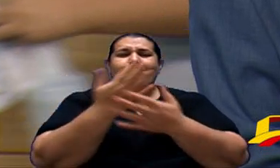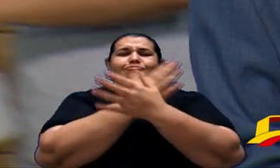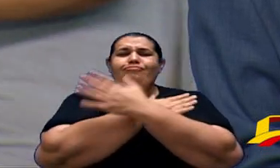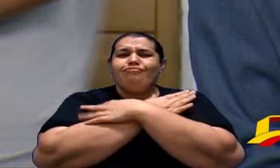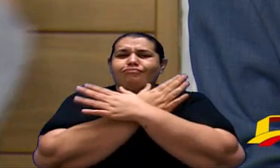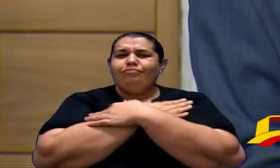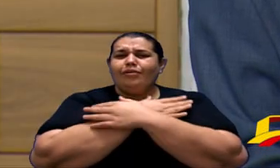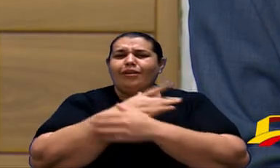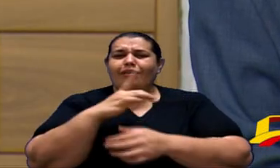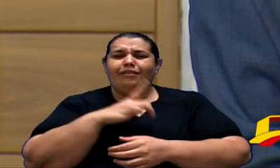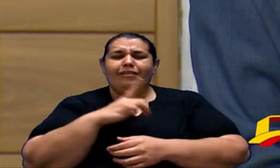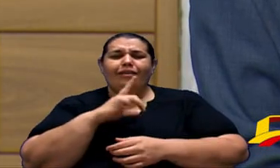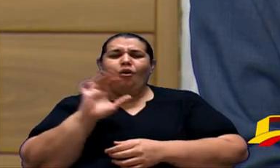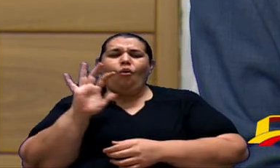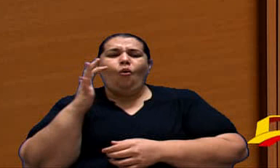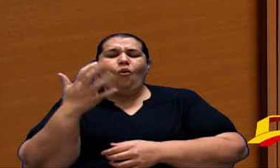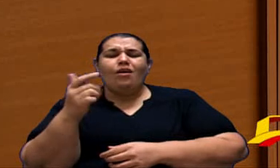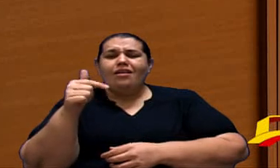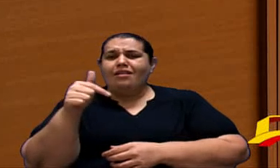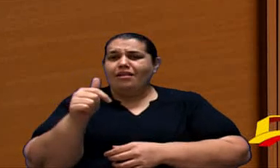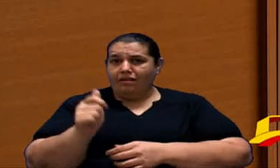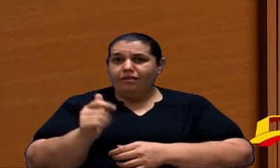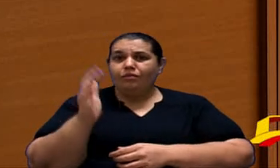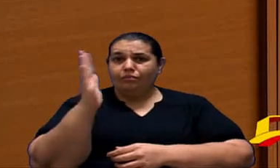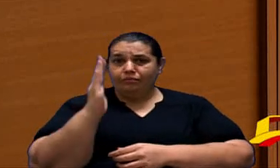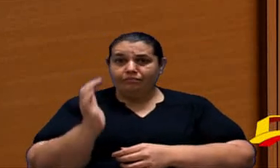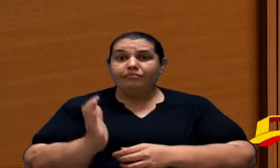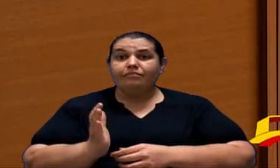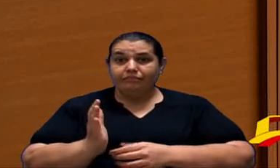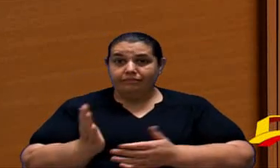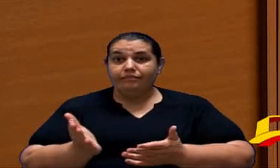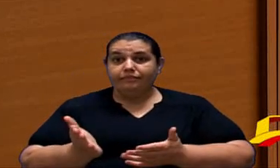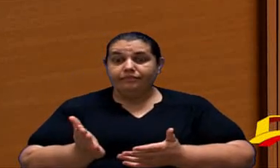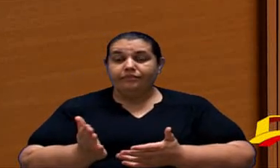causar se isso viesse a acontecer essa